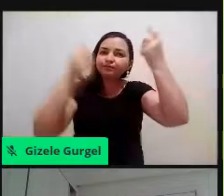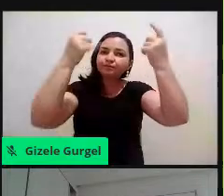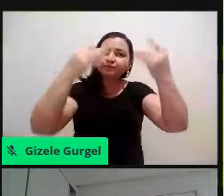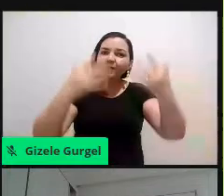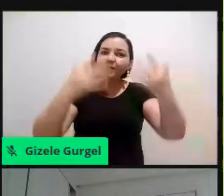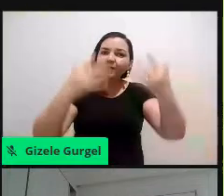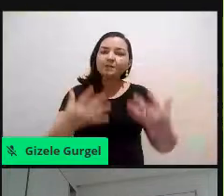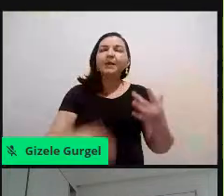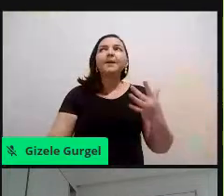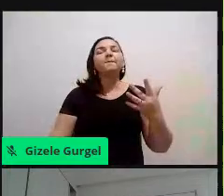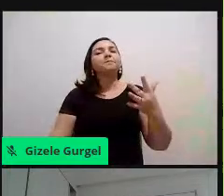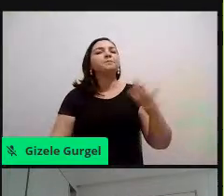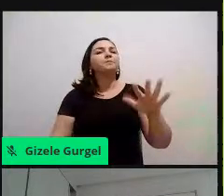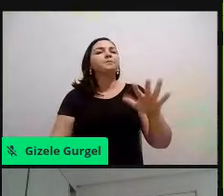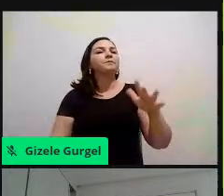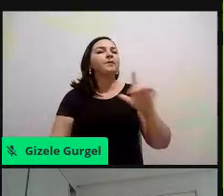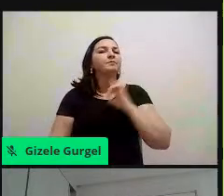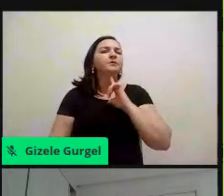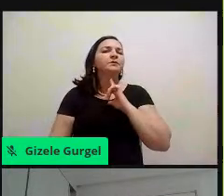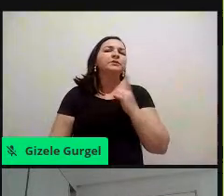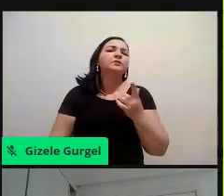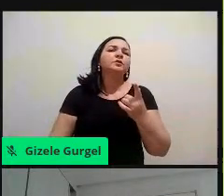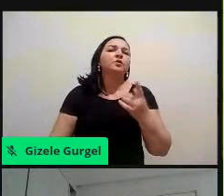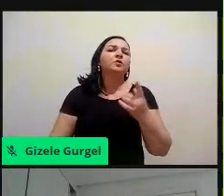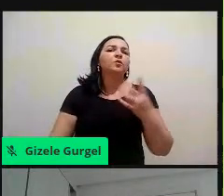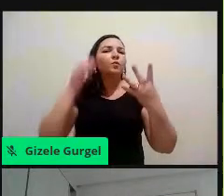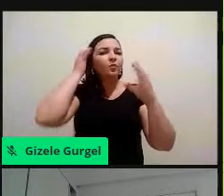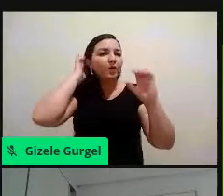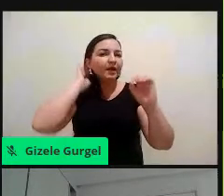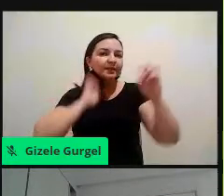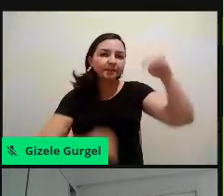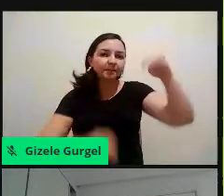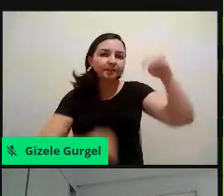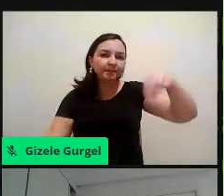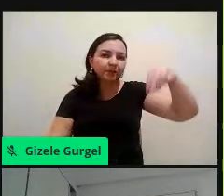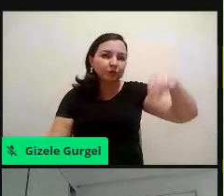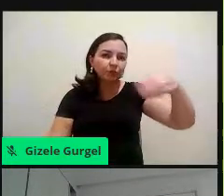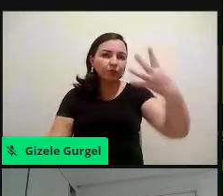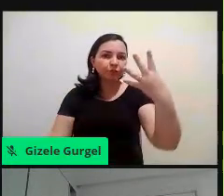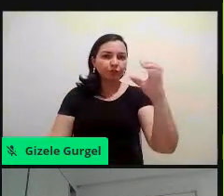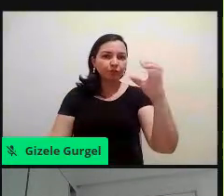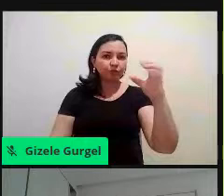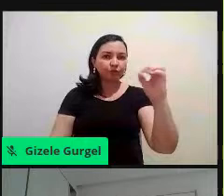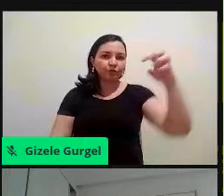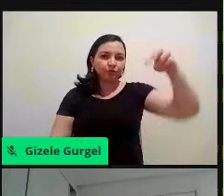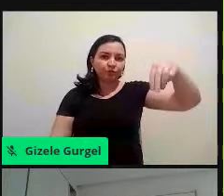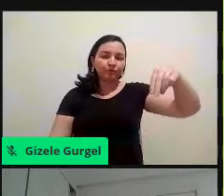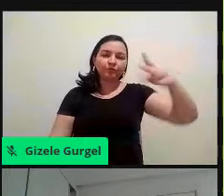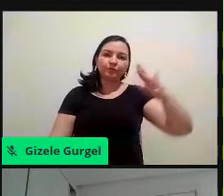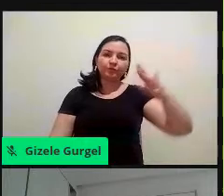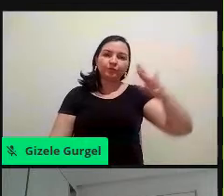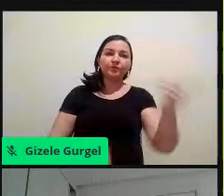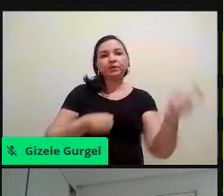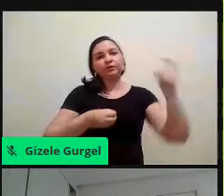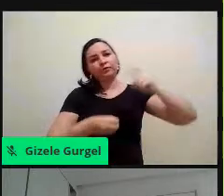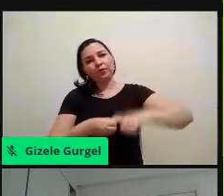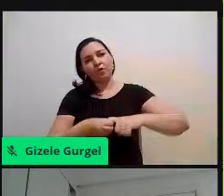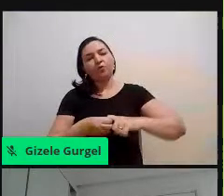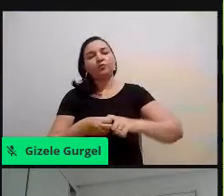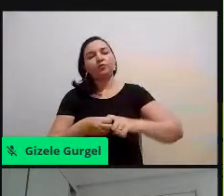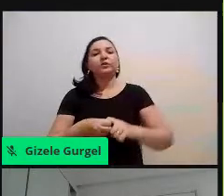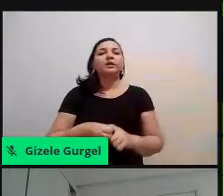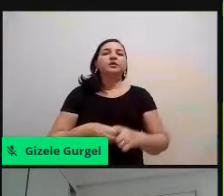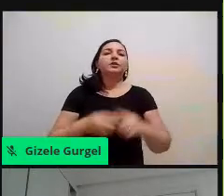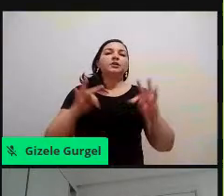40 minutos, a gente retorna ao ponto inicial, a gente coloca todo o